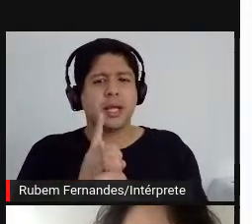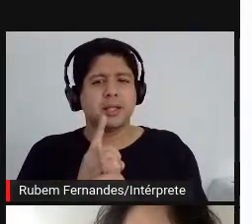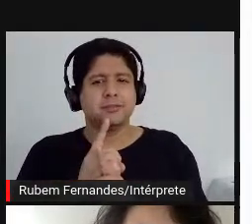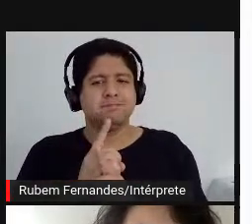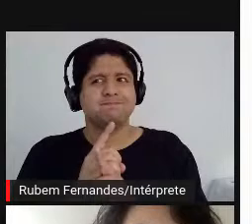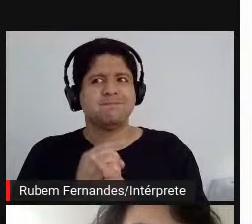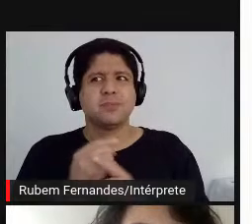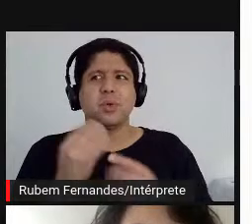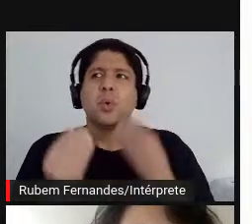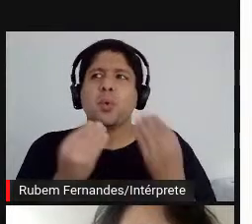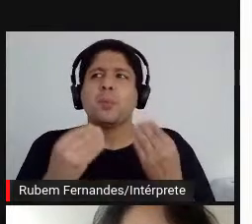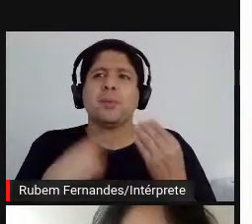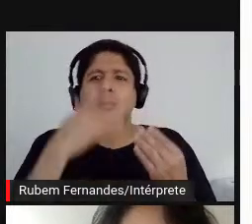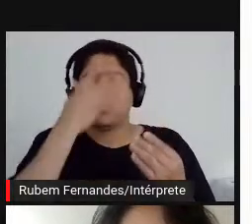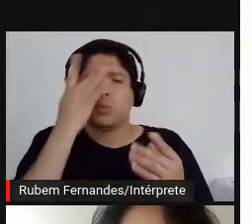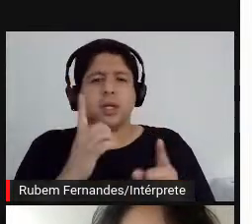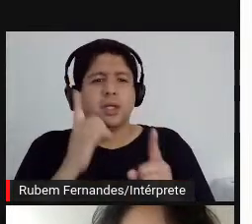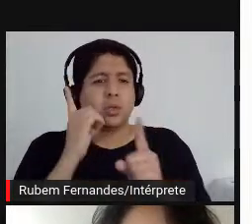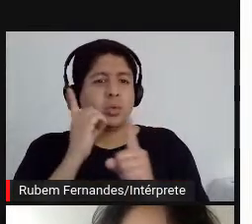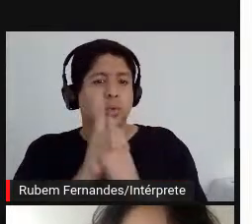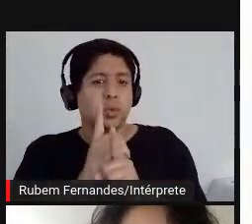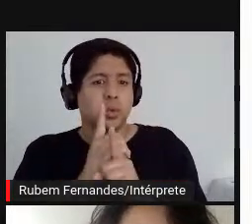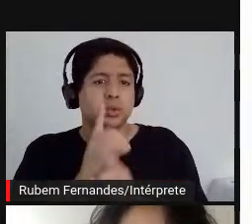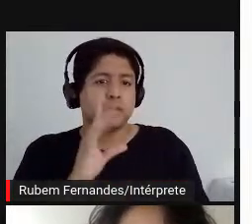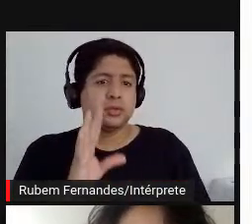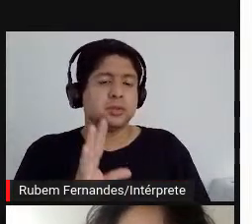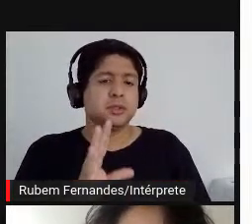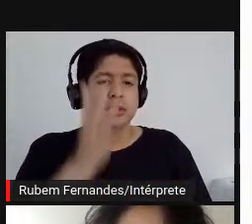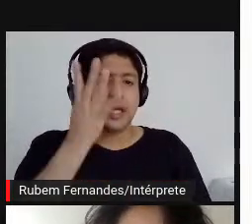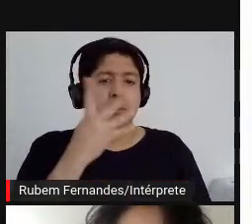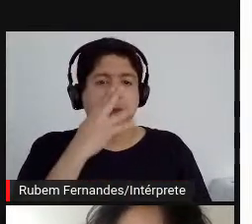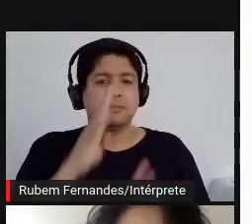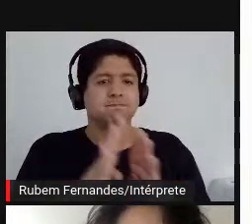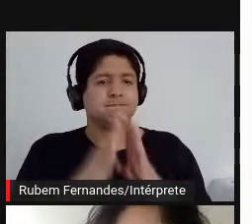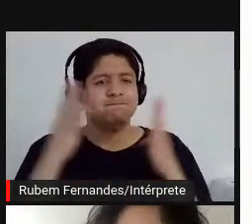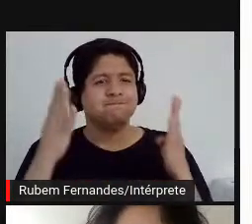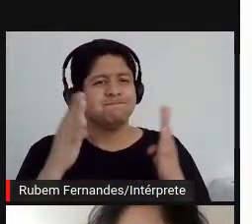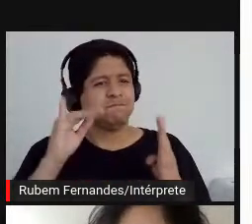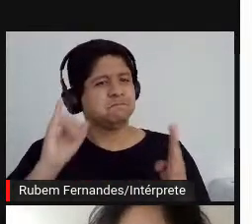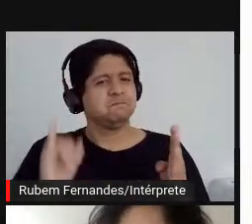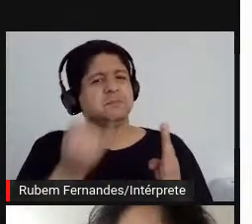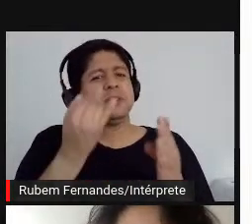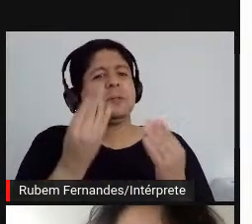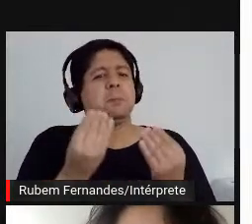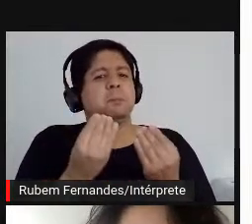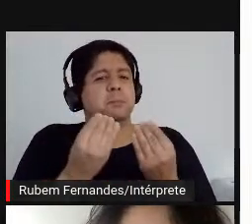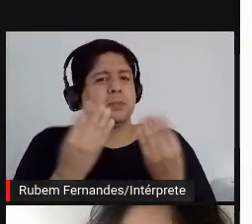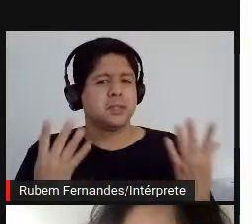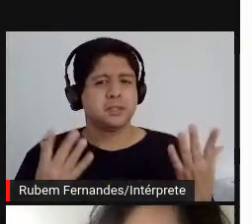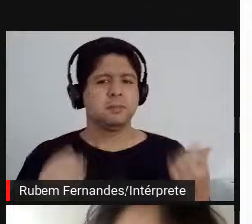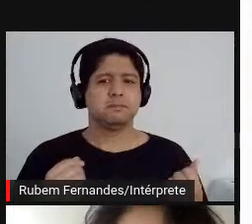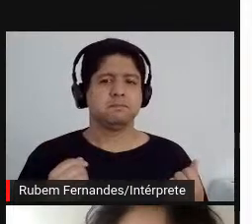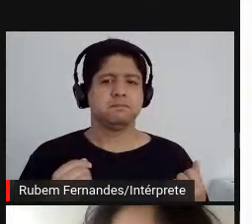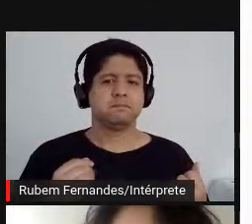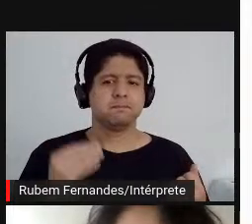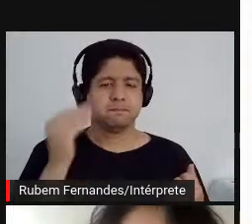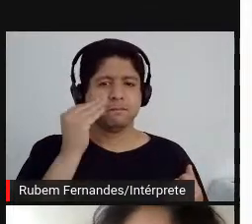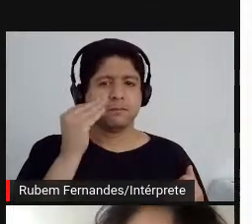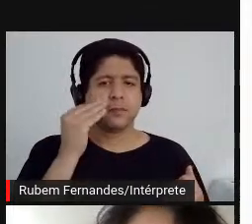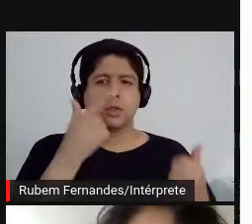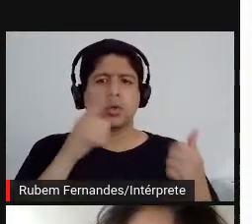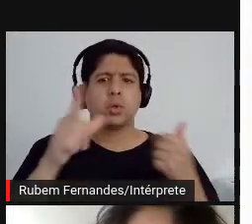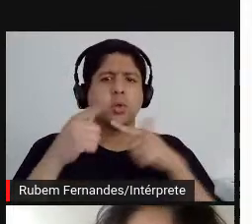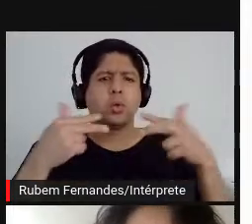como que o encontro, ele pode abrir essas brechas para que outras coisas